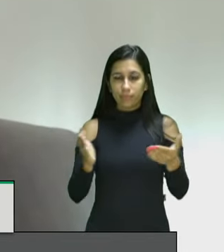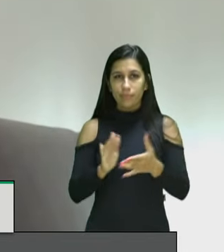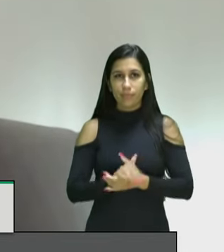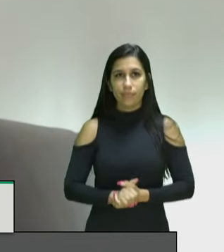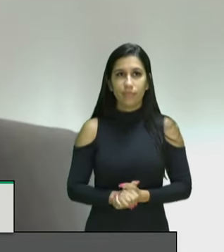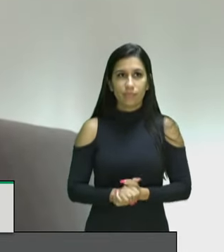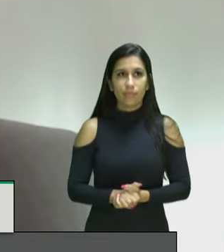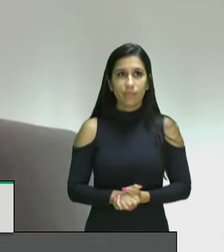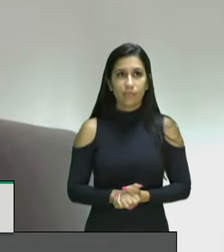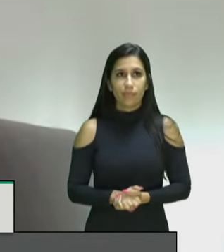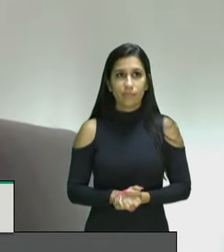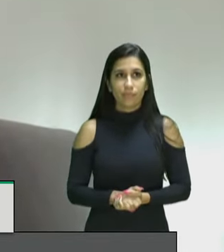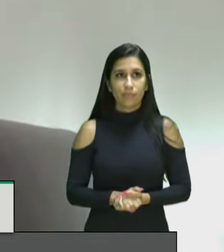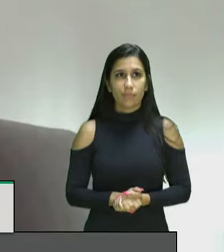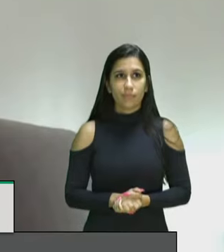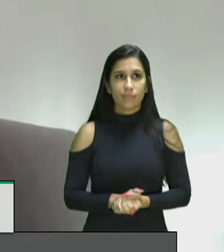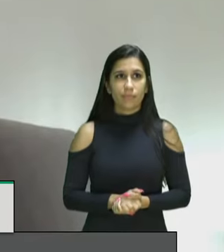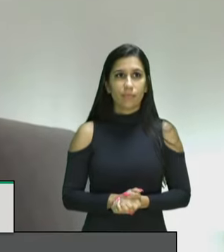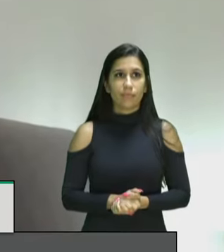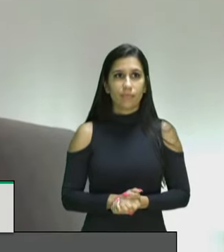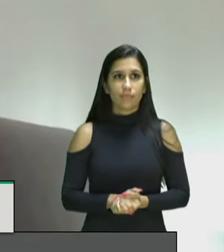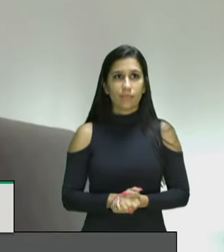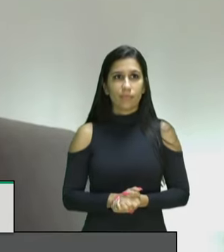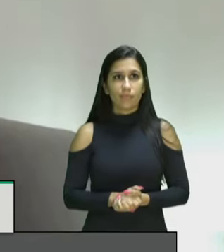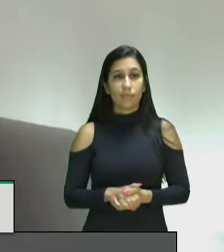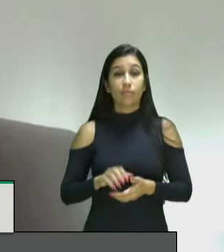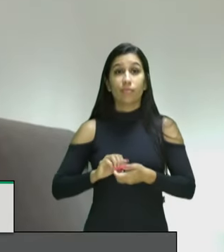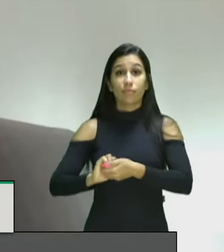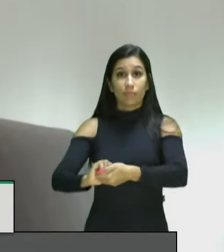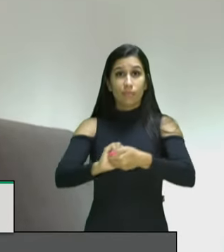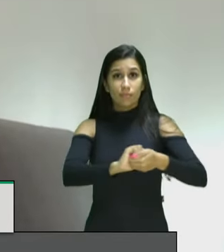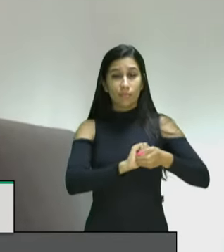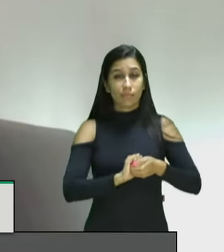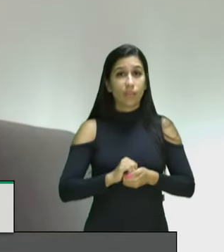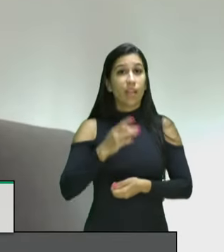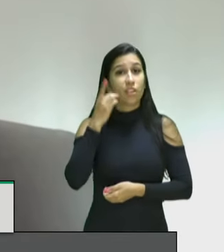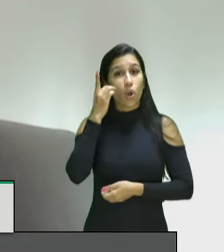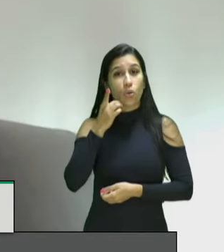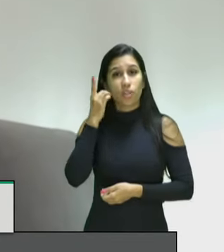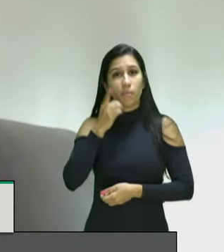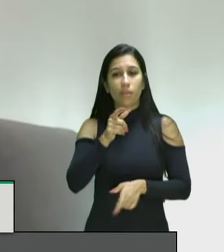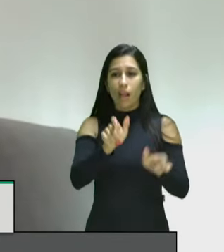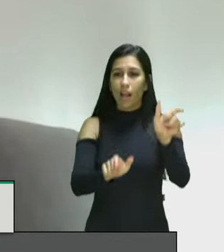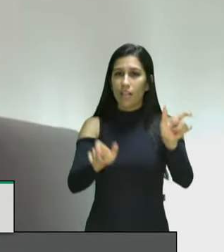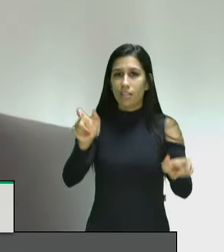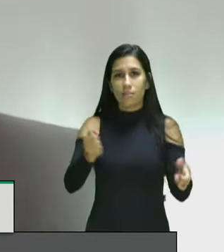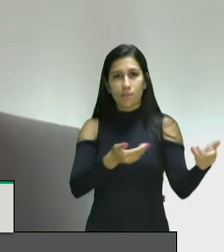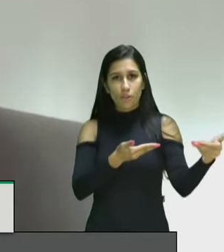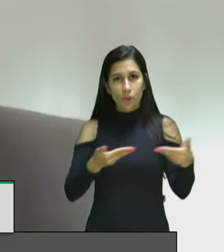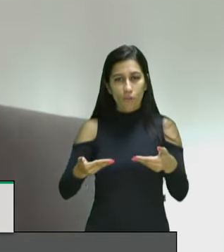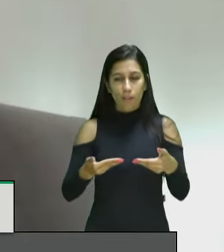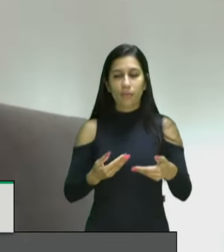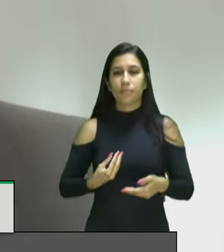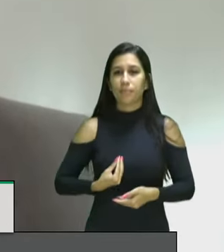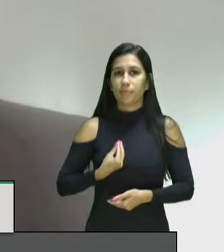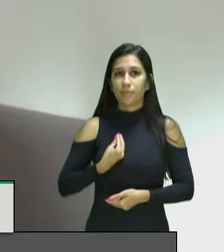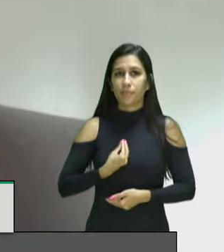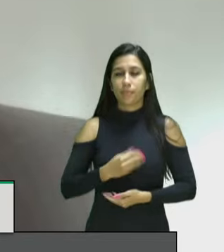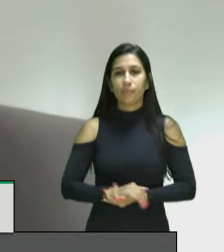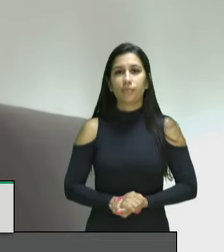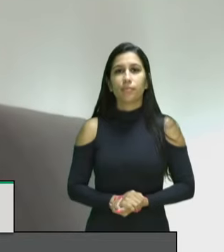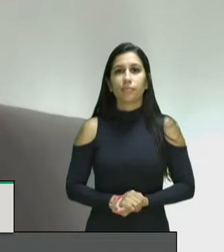quem também eu saúdo a todos os santíssimos deputados e deputadas presentes gostaria também de saudar